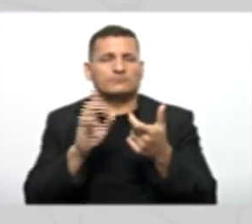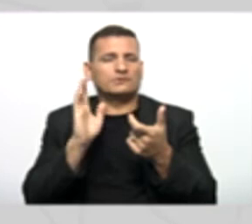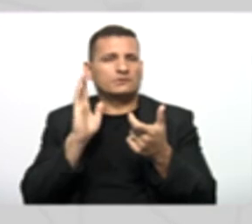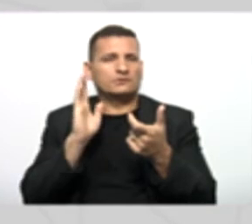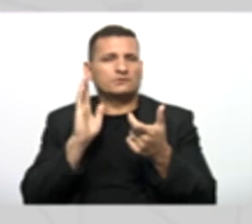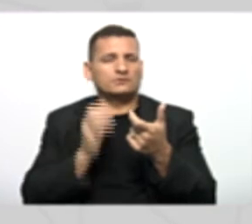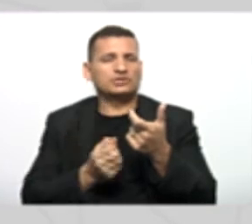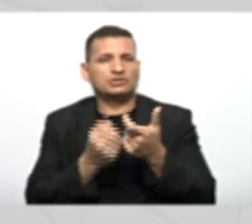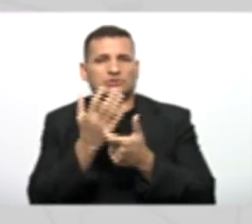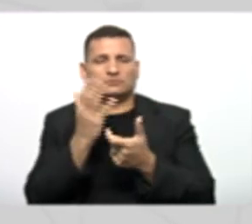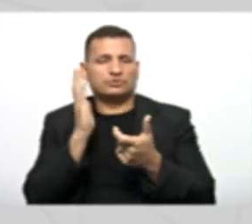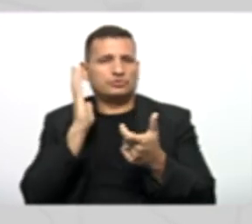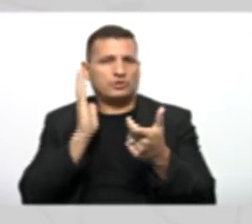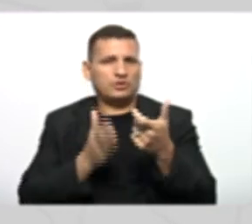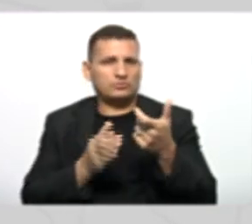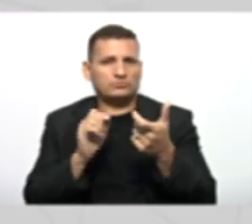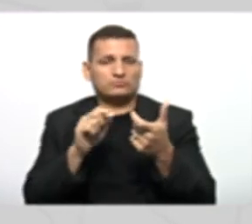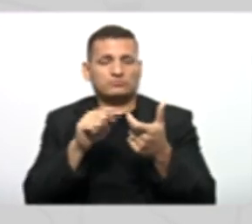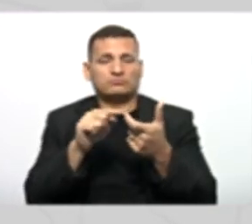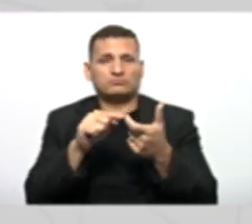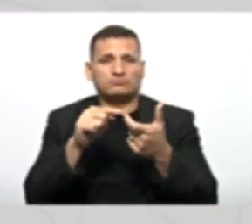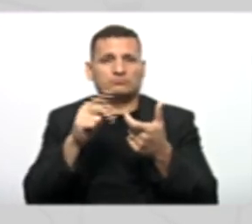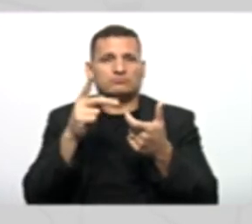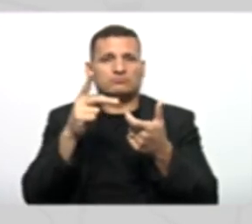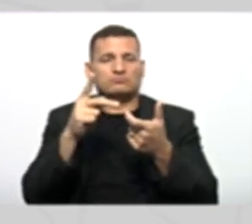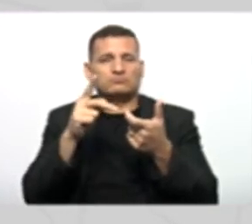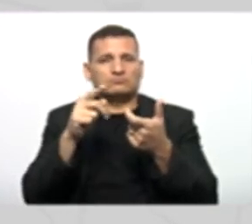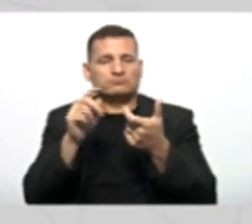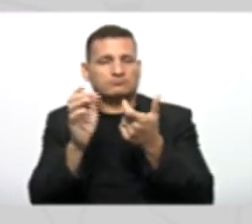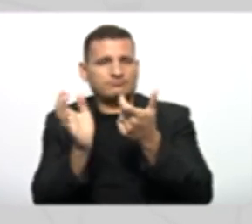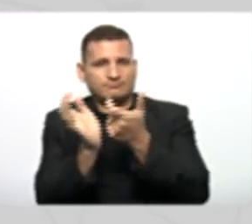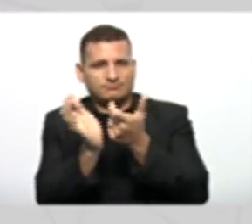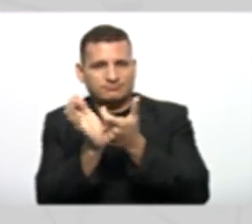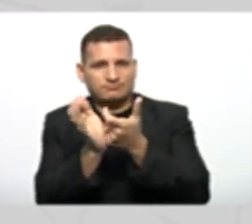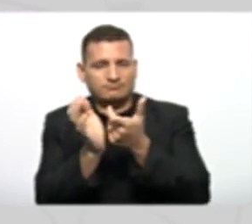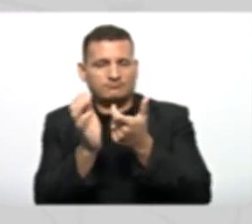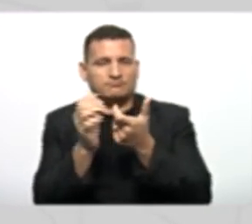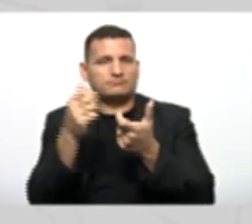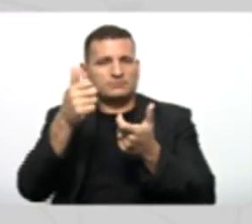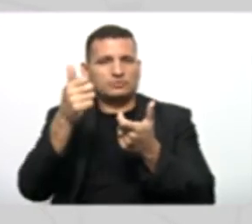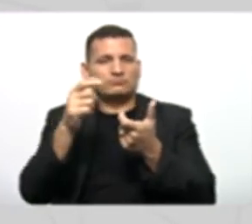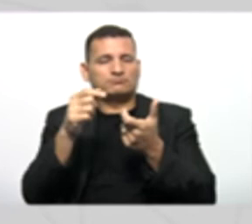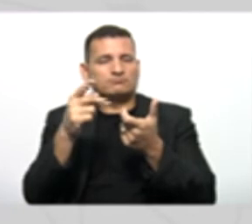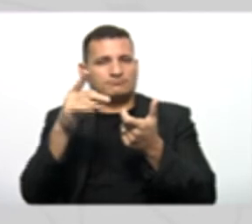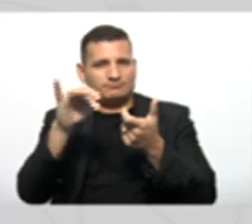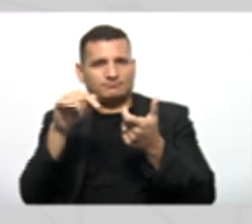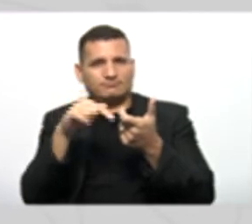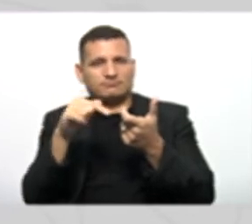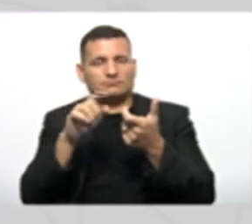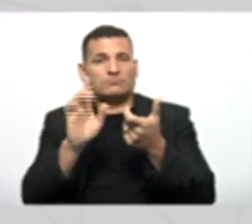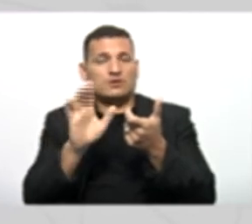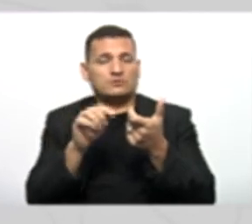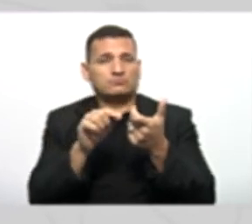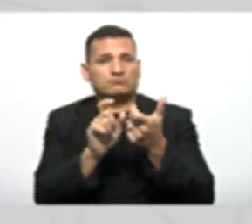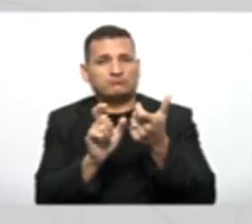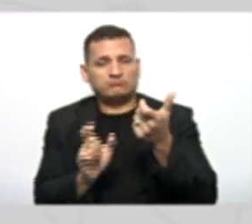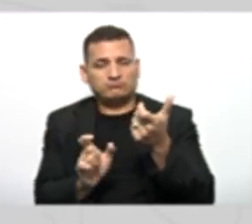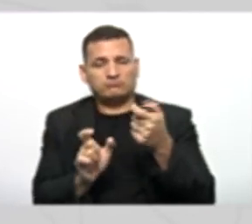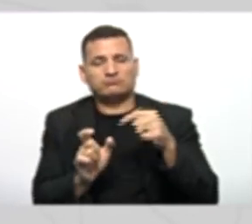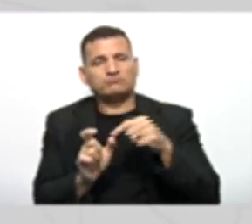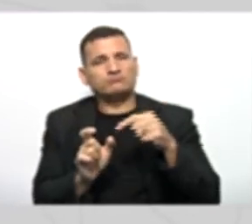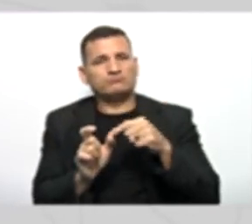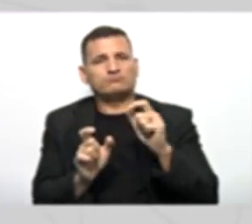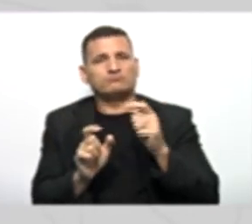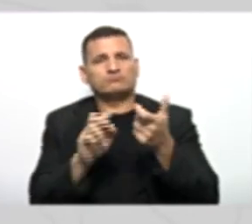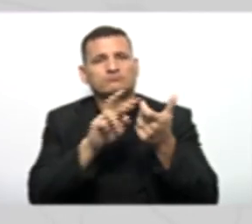um objeto Referente a classe Pai Mas sim a classe Filha Englobando as características Que ela herda Da